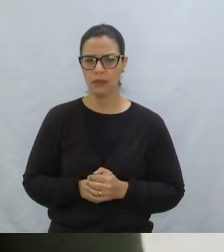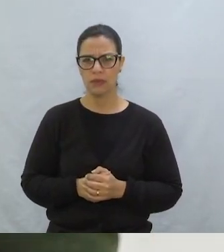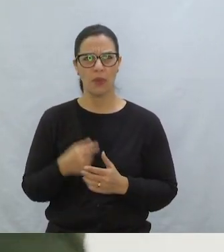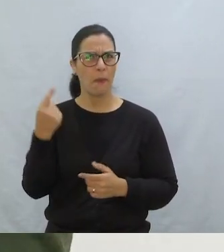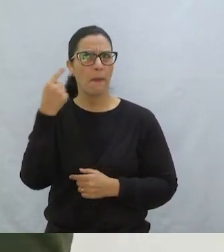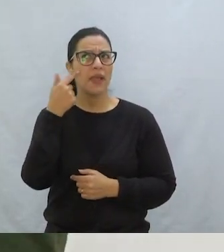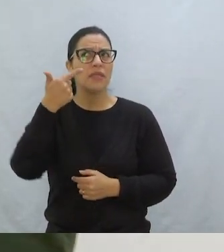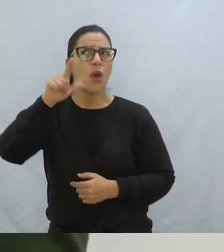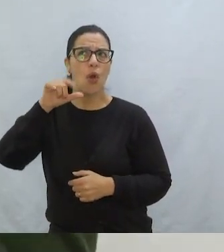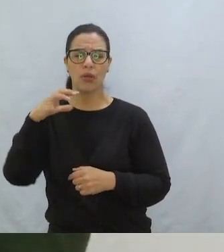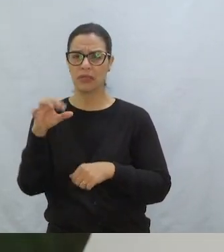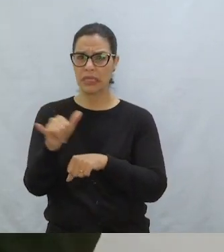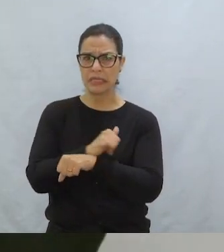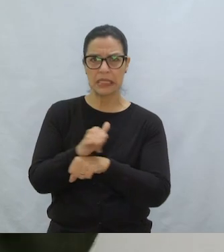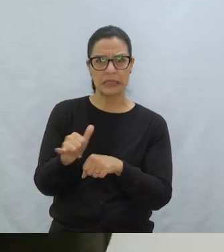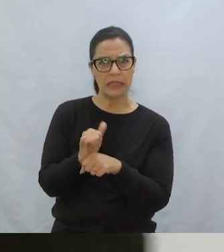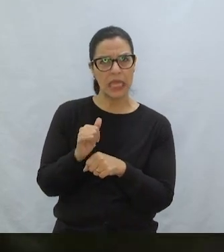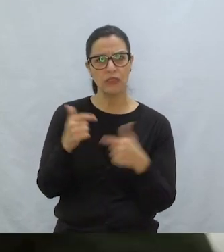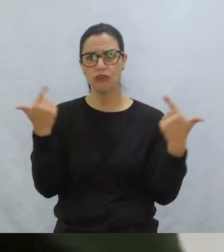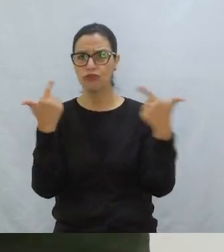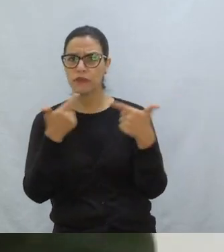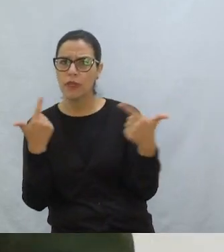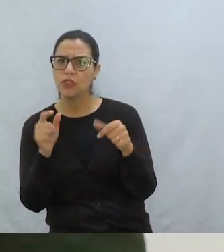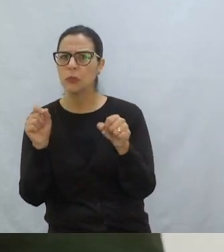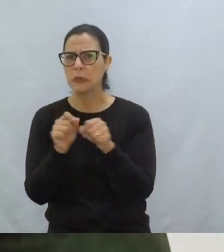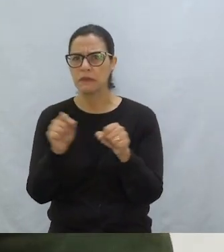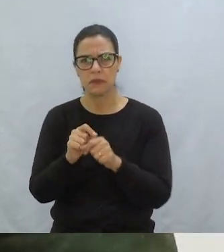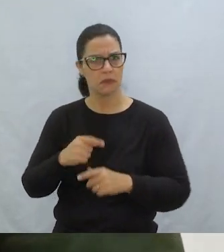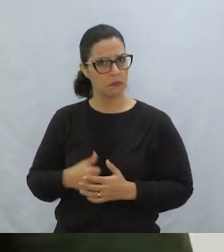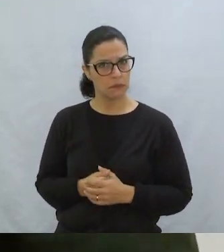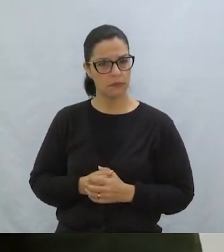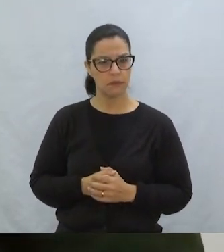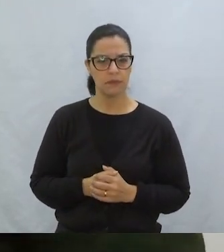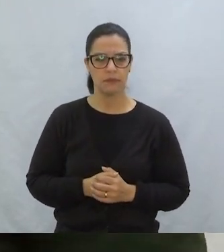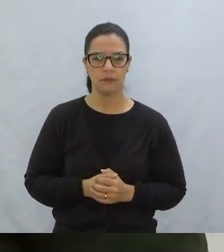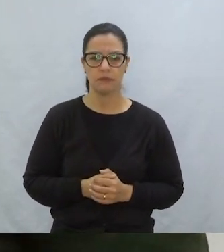Não consegue pensar em nada divertido para fazer?